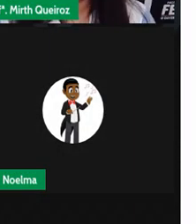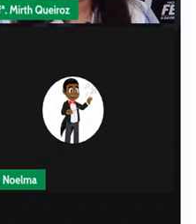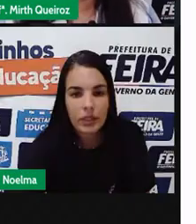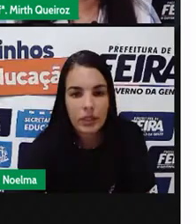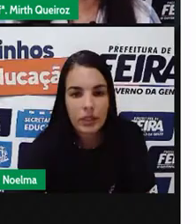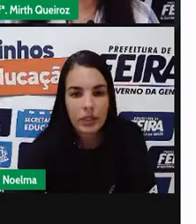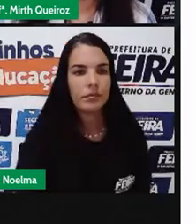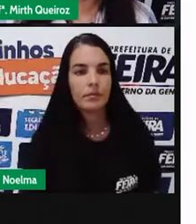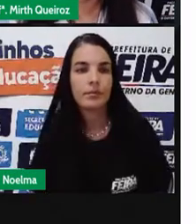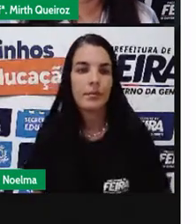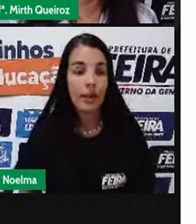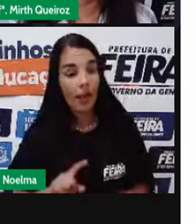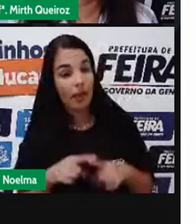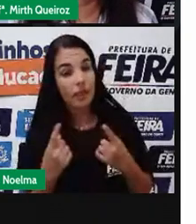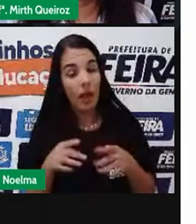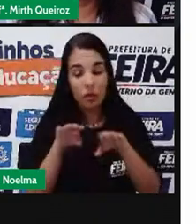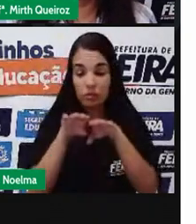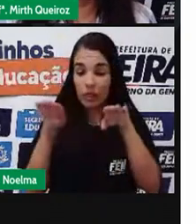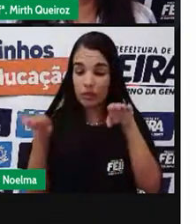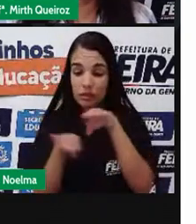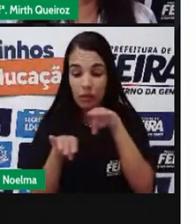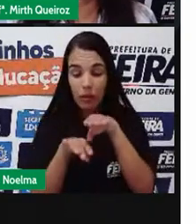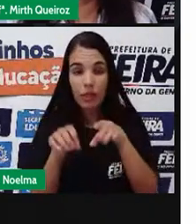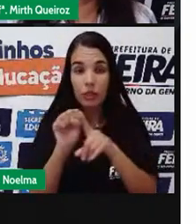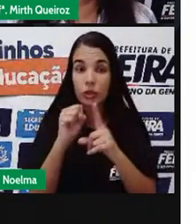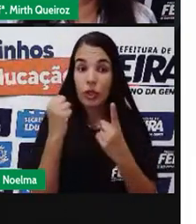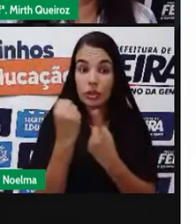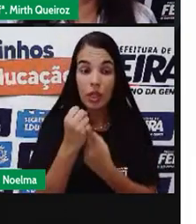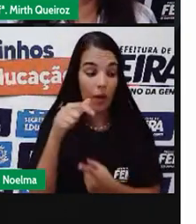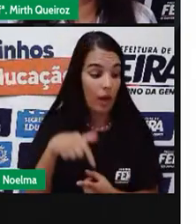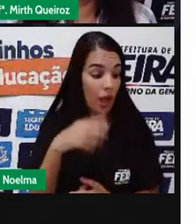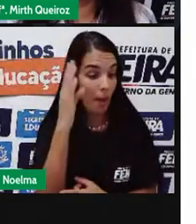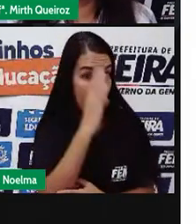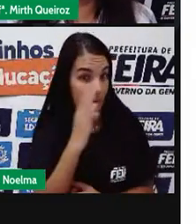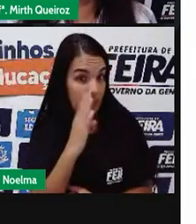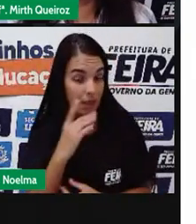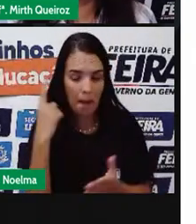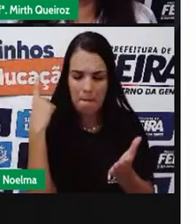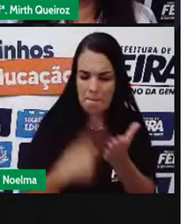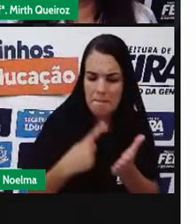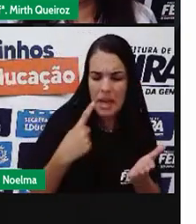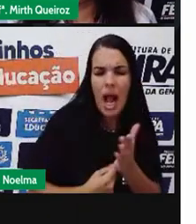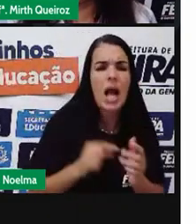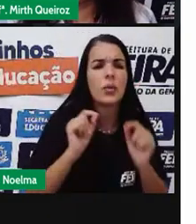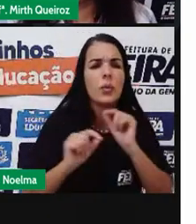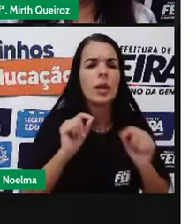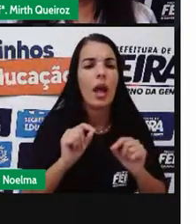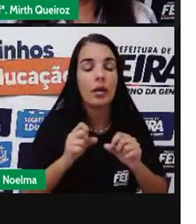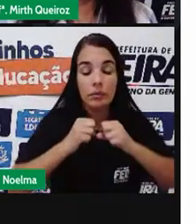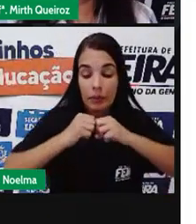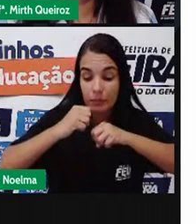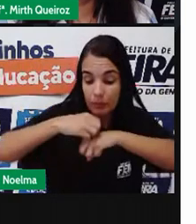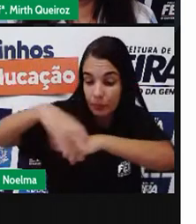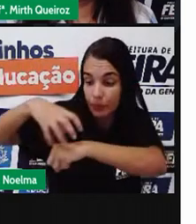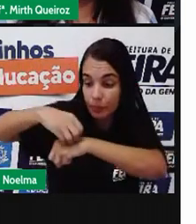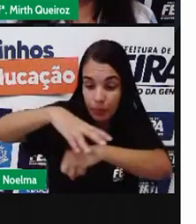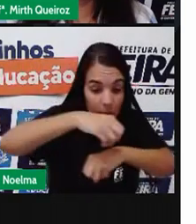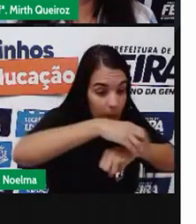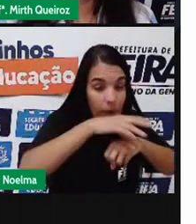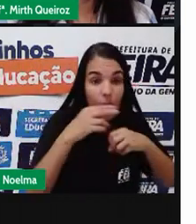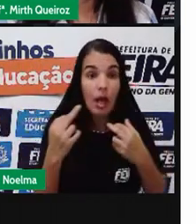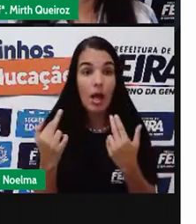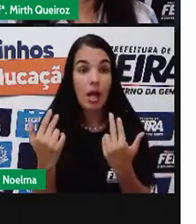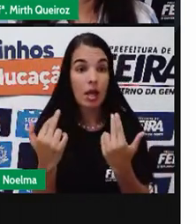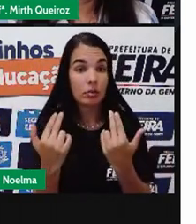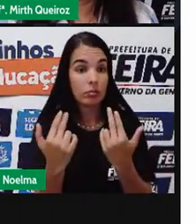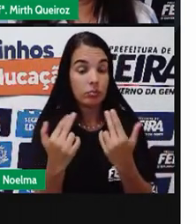A desigualdade social No Brasil Ela é marcada Pela distribuição Desigual de renda É evidente